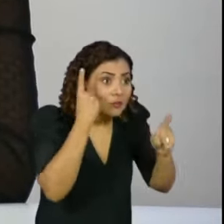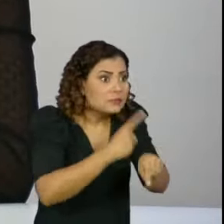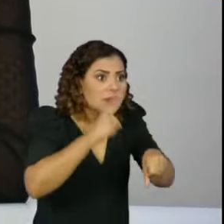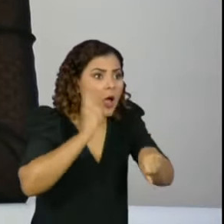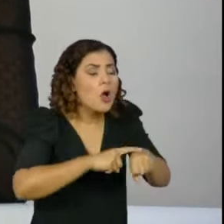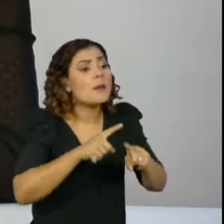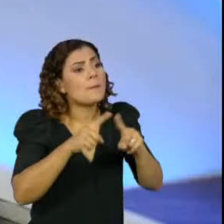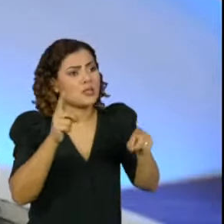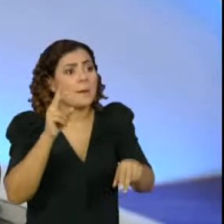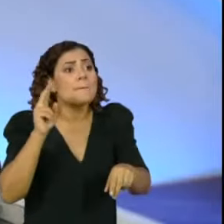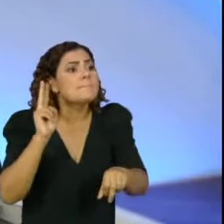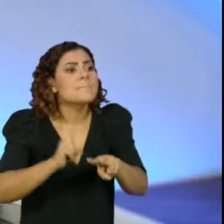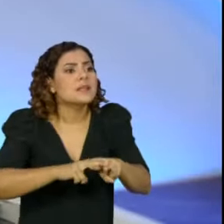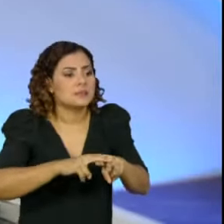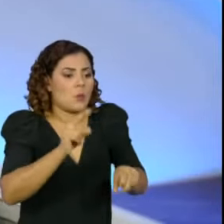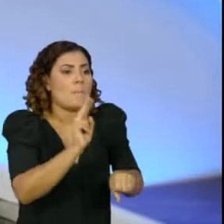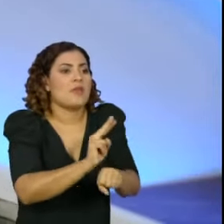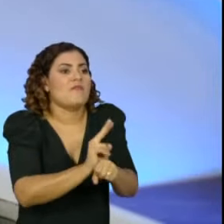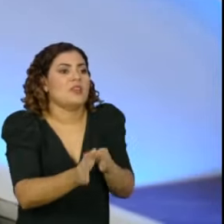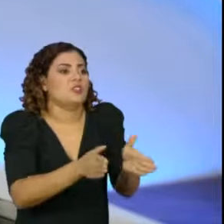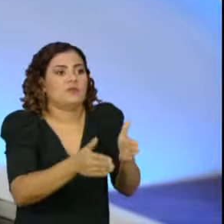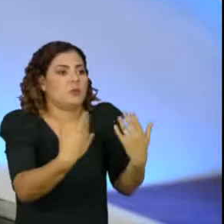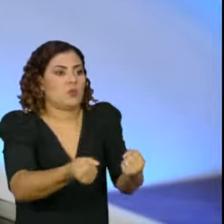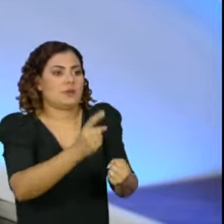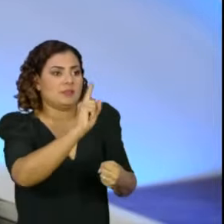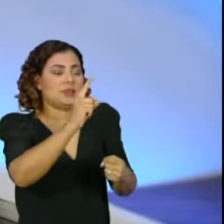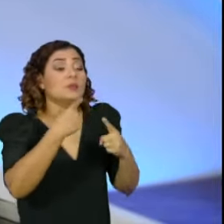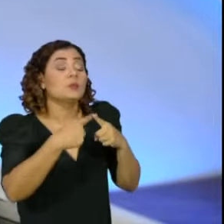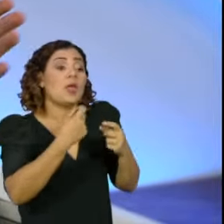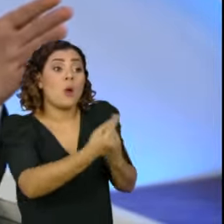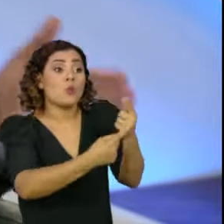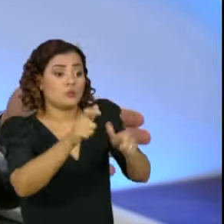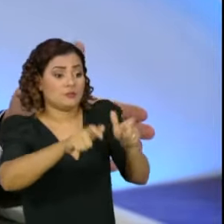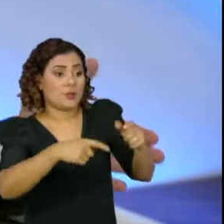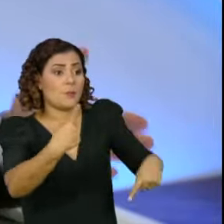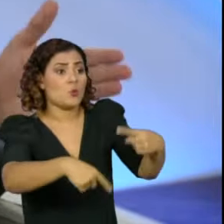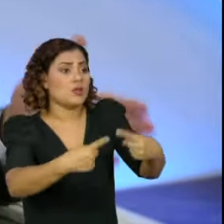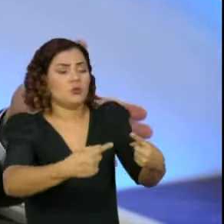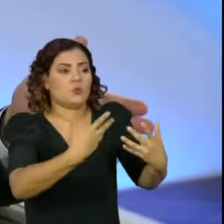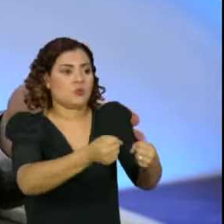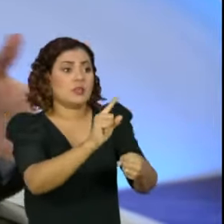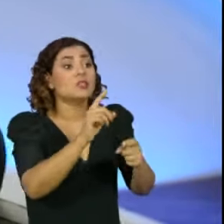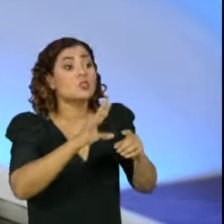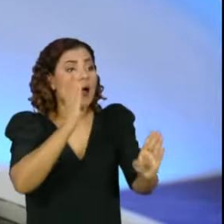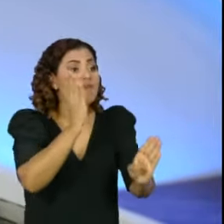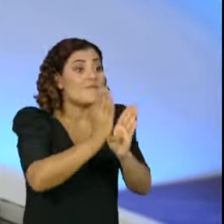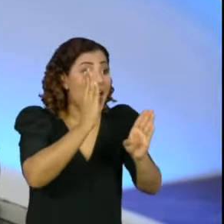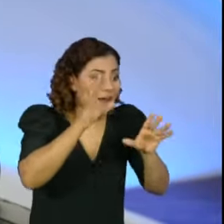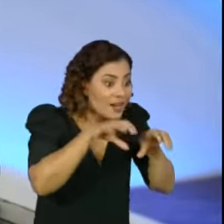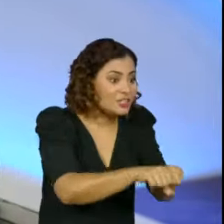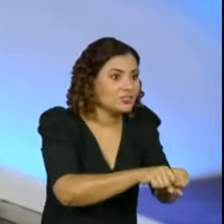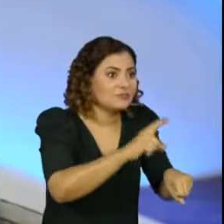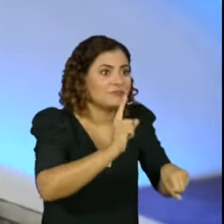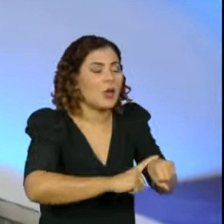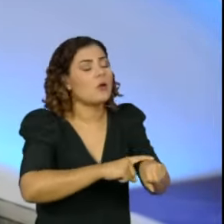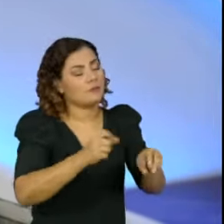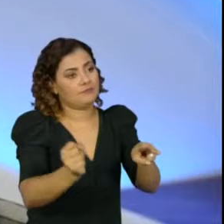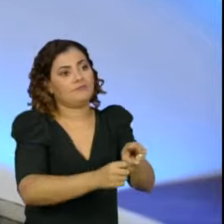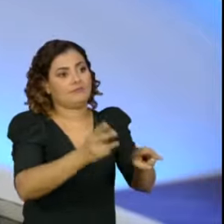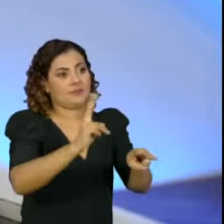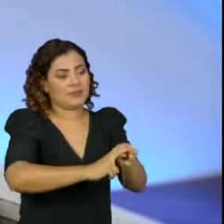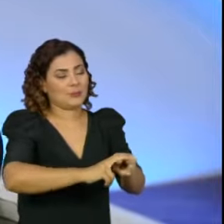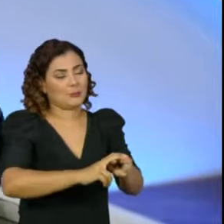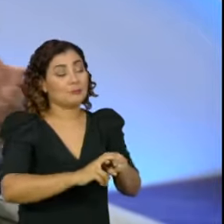não se admite prisão preventiva em relação àqueles que são parlamentares, e sim somente à prisão em flagrante e à prisão em virtude da